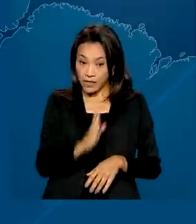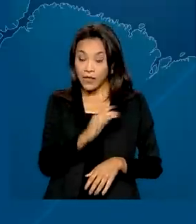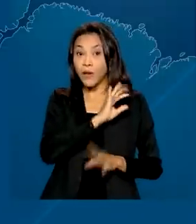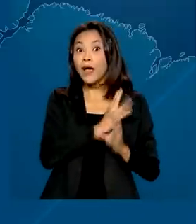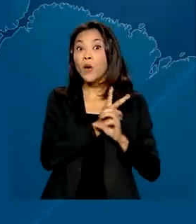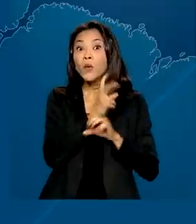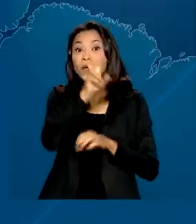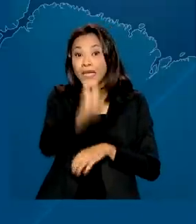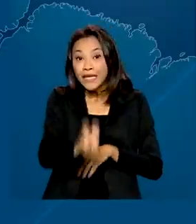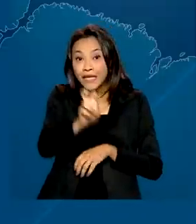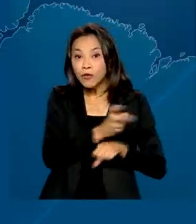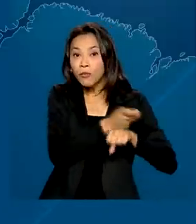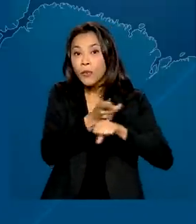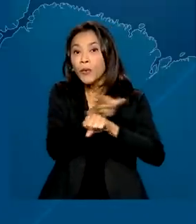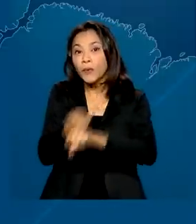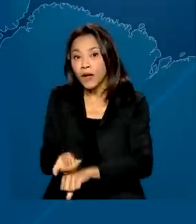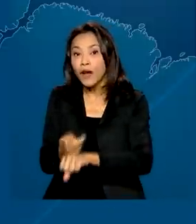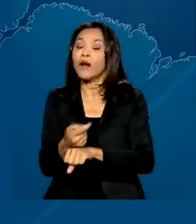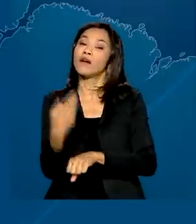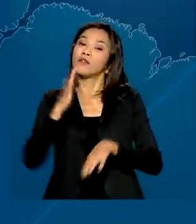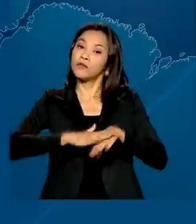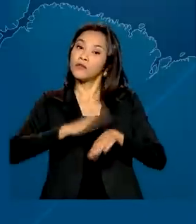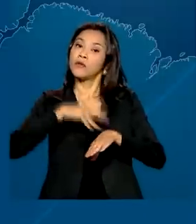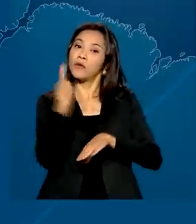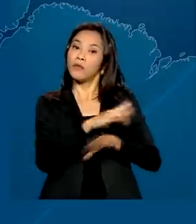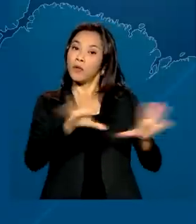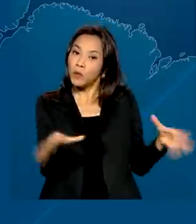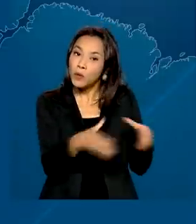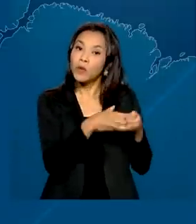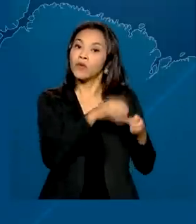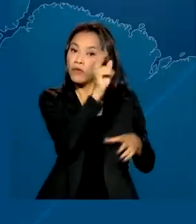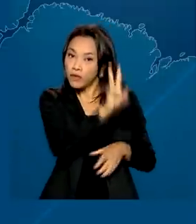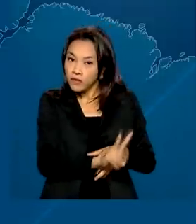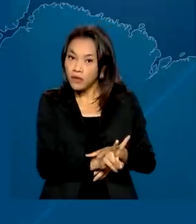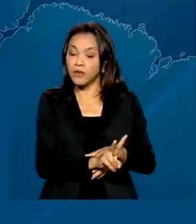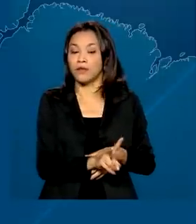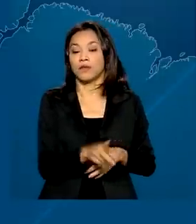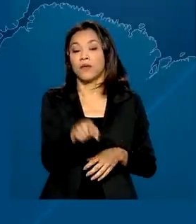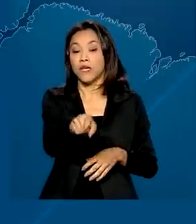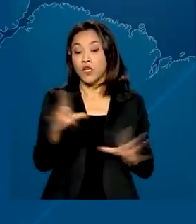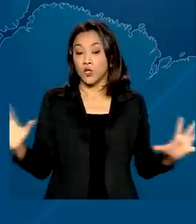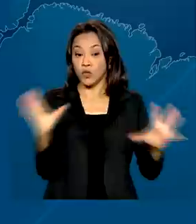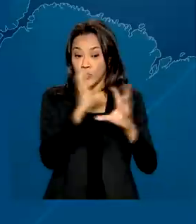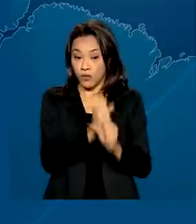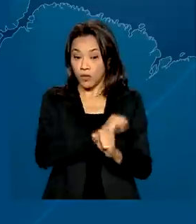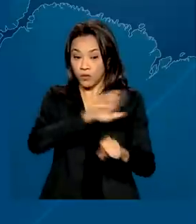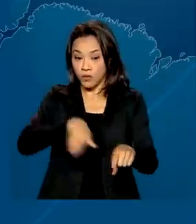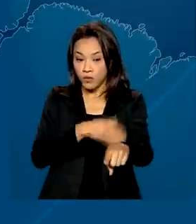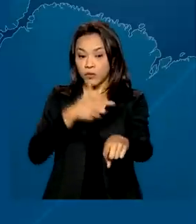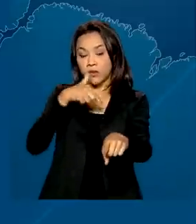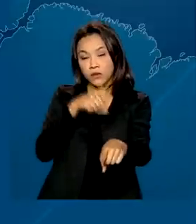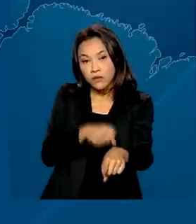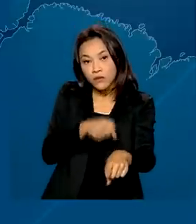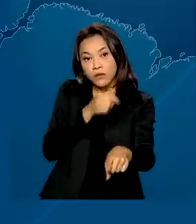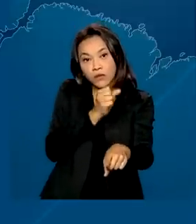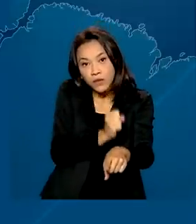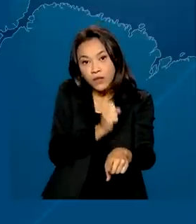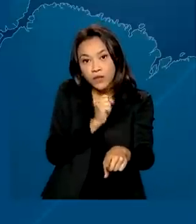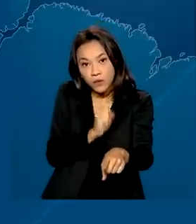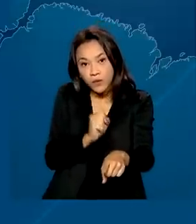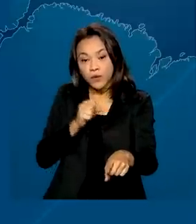procurado por eles, segundo a Organização das Nações Unidas. Ao todo, 788